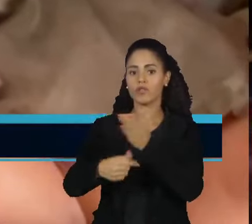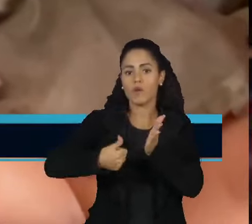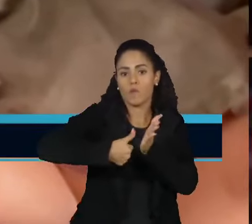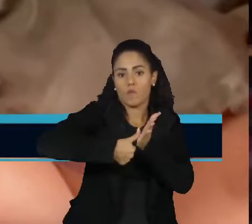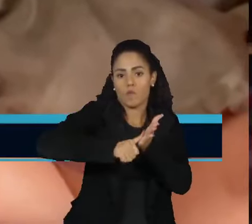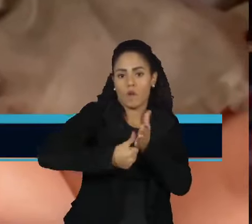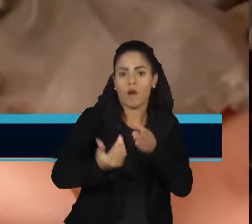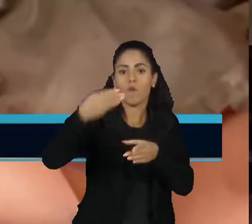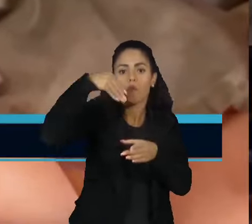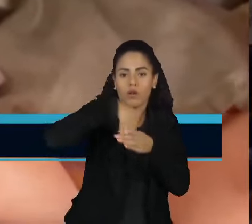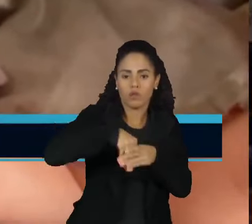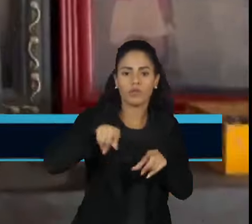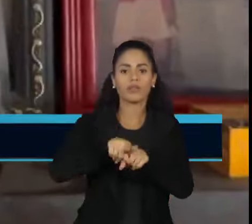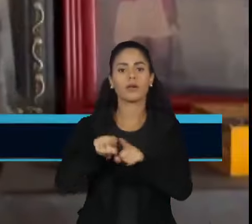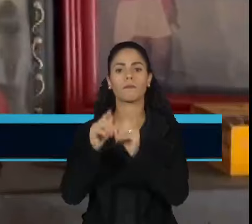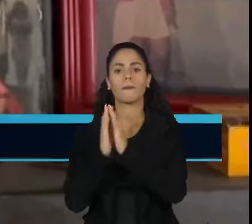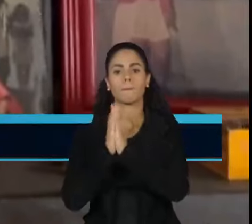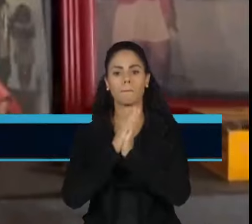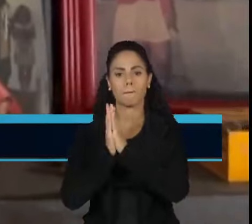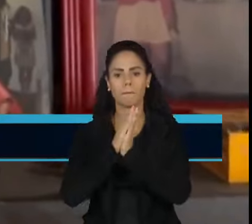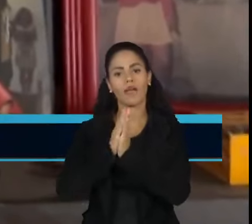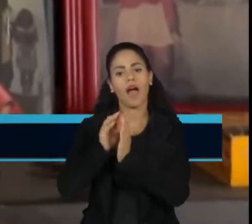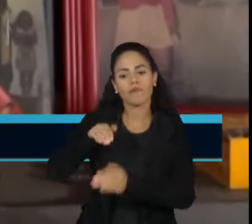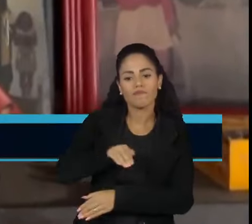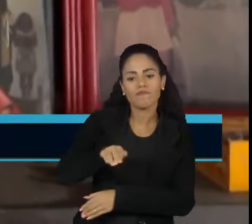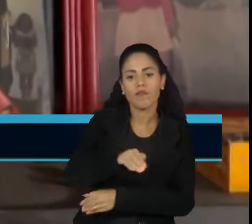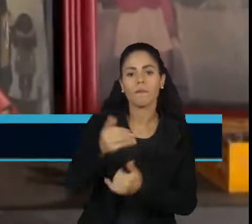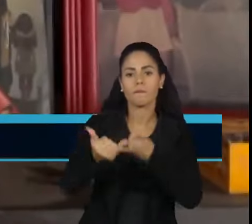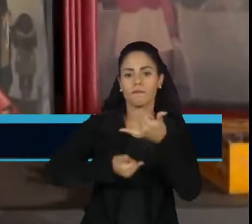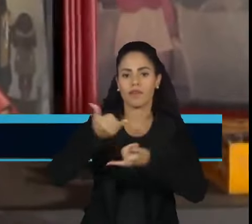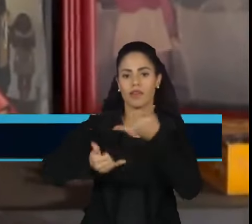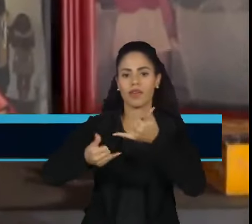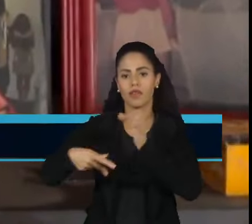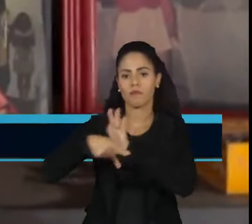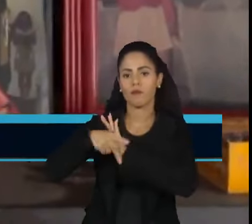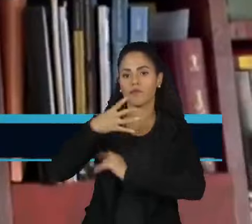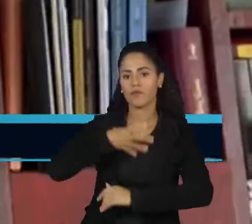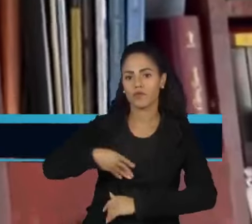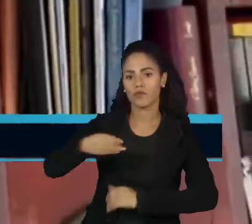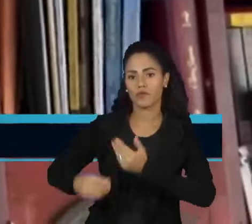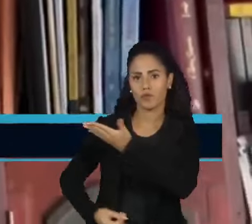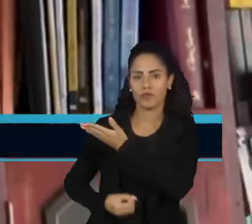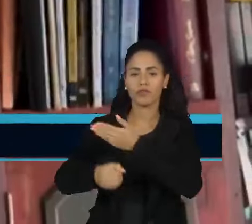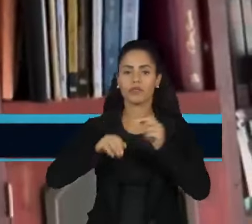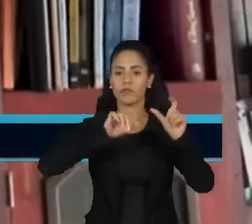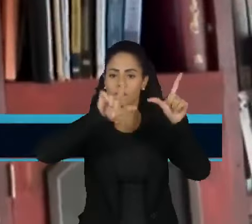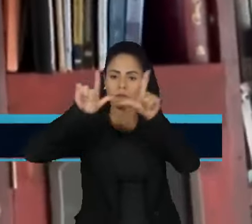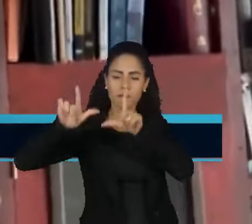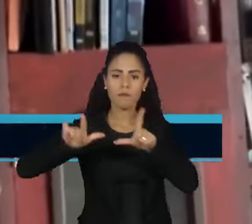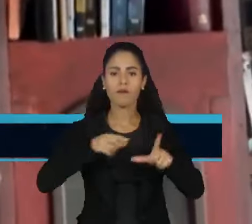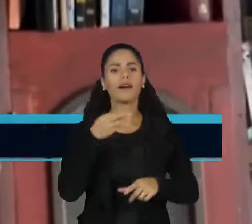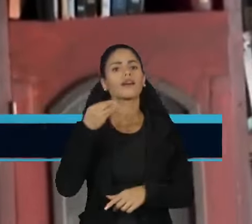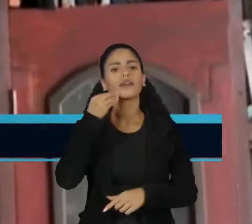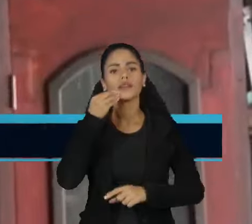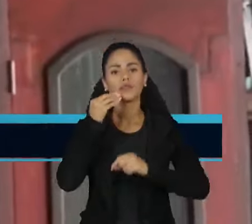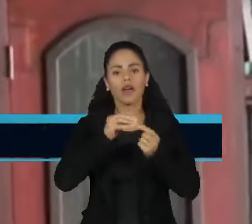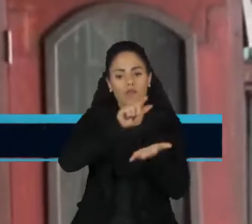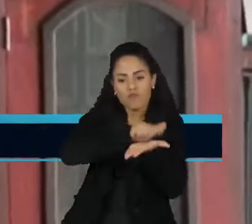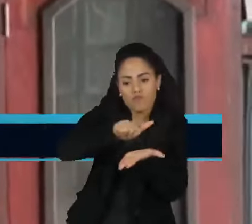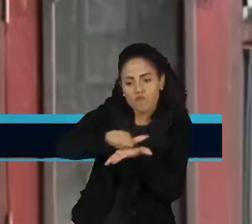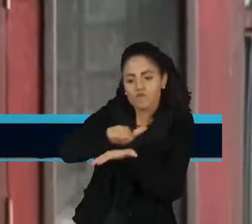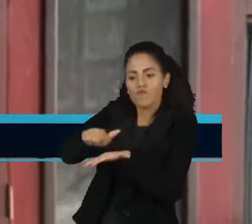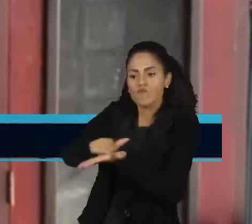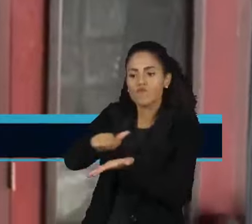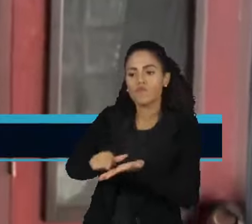os brinquedos antigos dos filhos, os porta-retratos no alto da estante. Agora é tempo de expulsar a sujeira